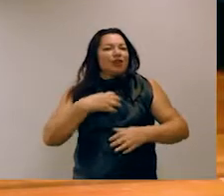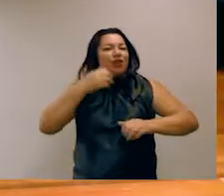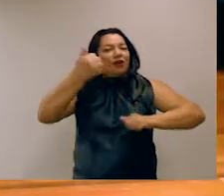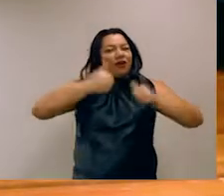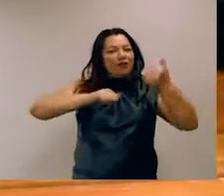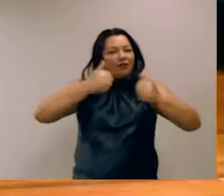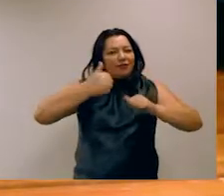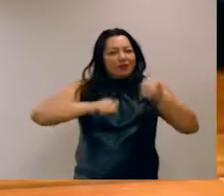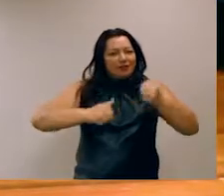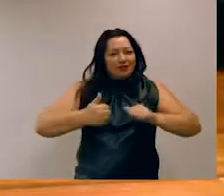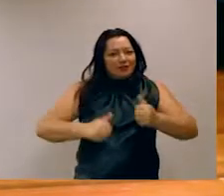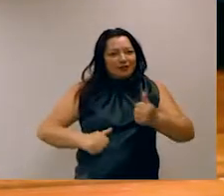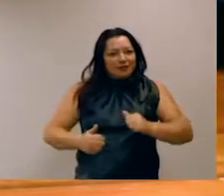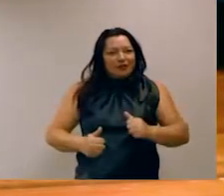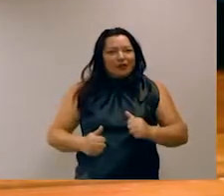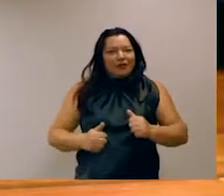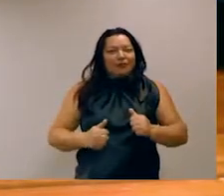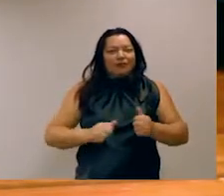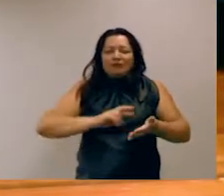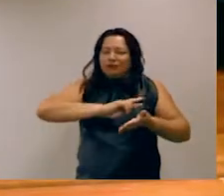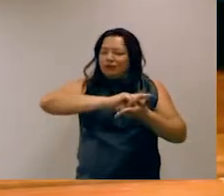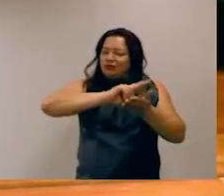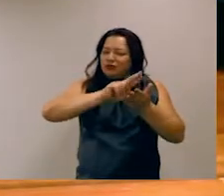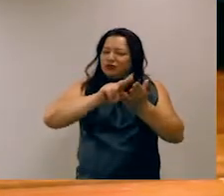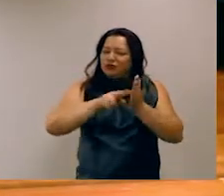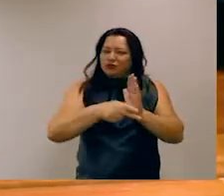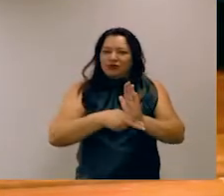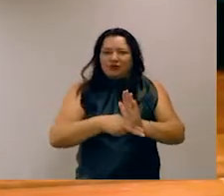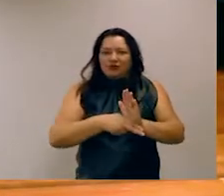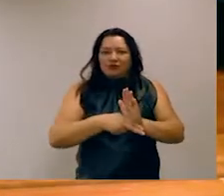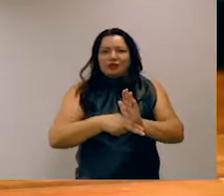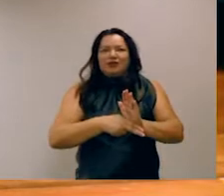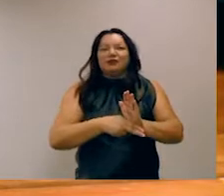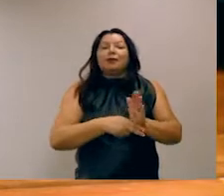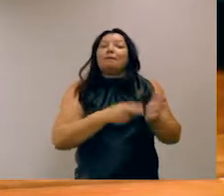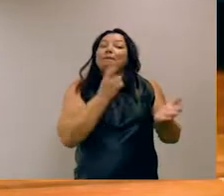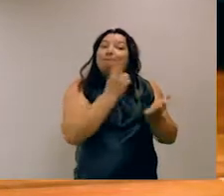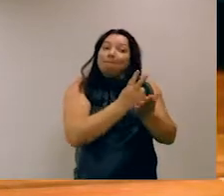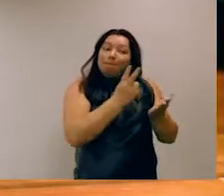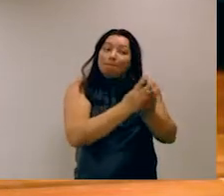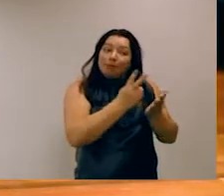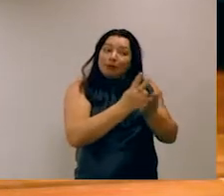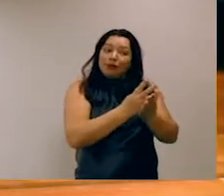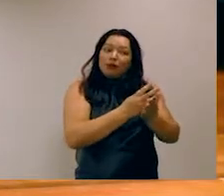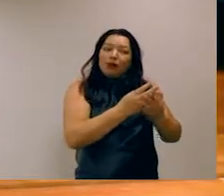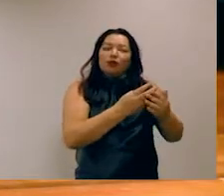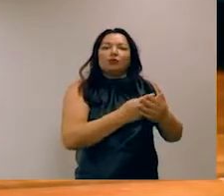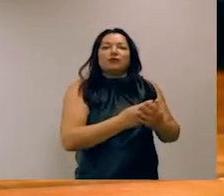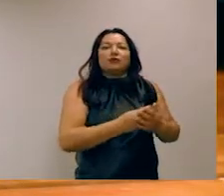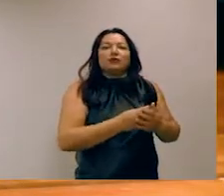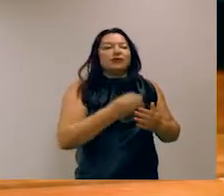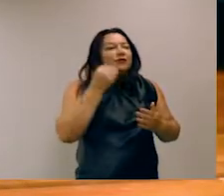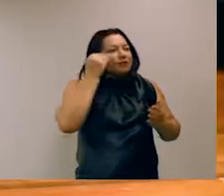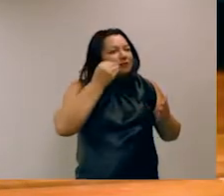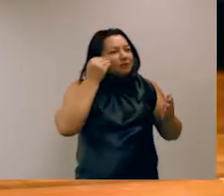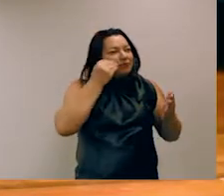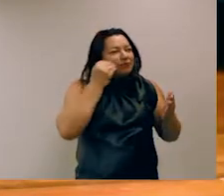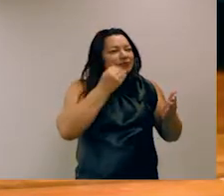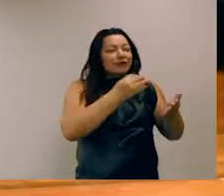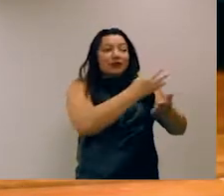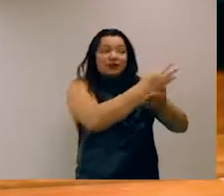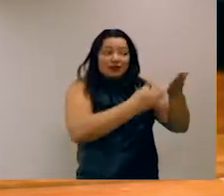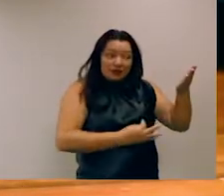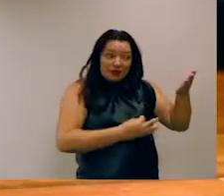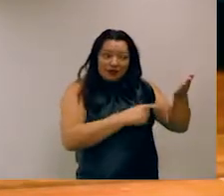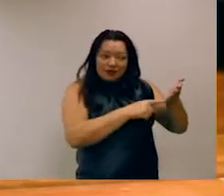desempenho, multitarefa, em que você tem um mesmo conjunto de testes que é aplicado em diversas tarefas para um